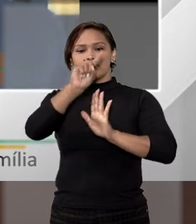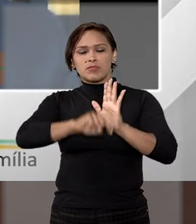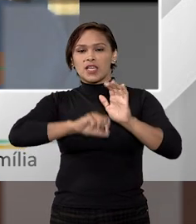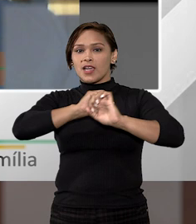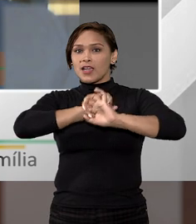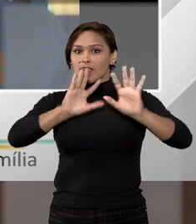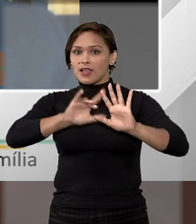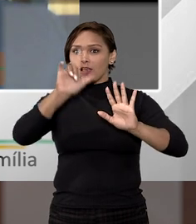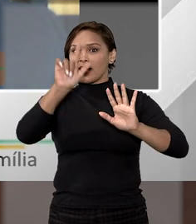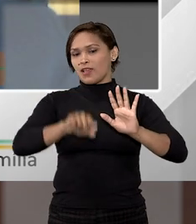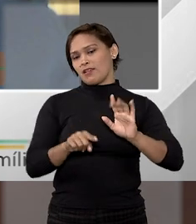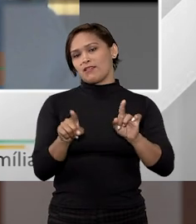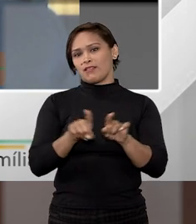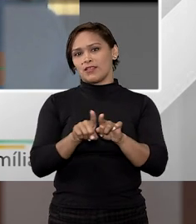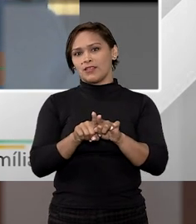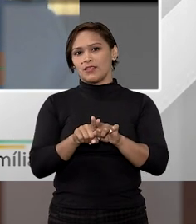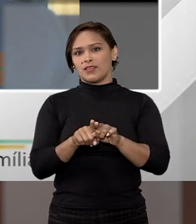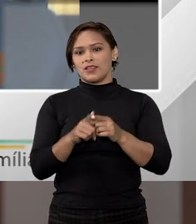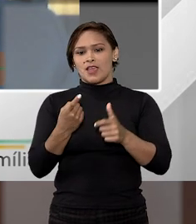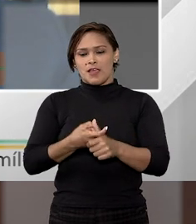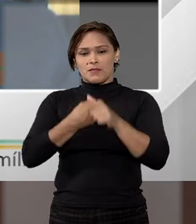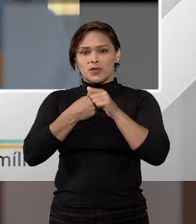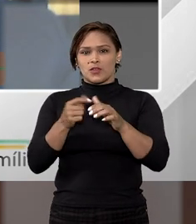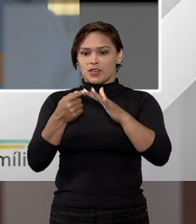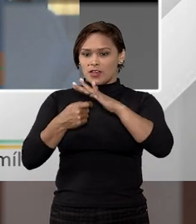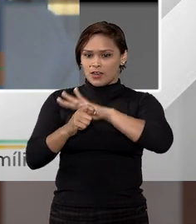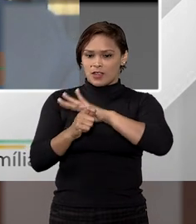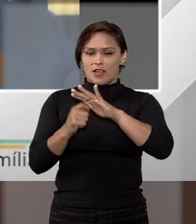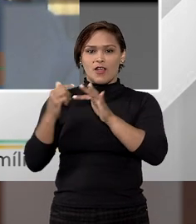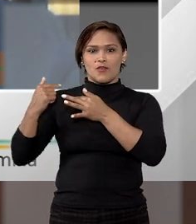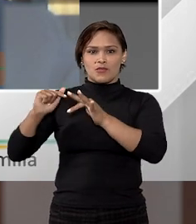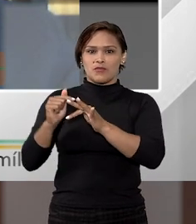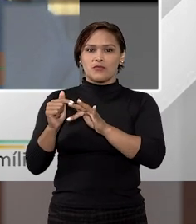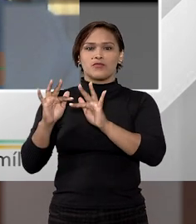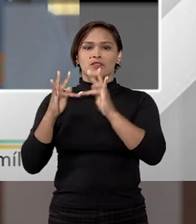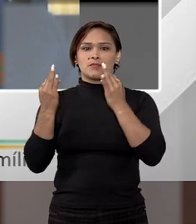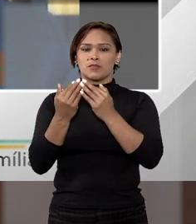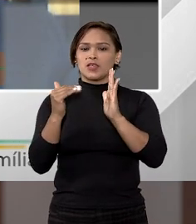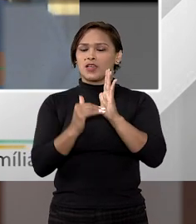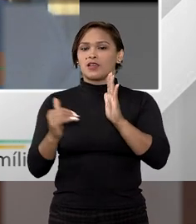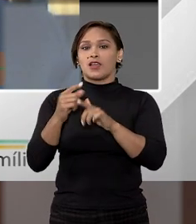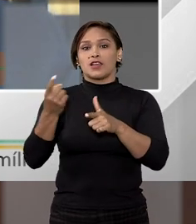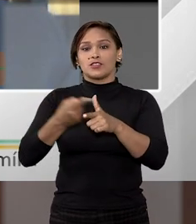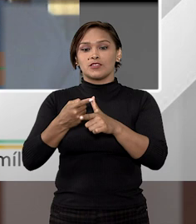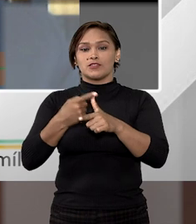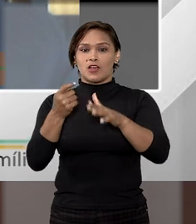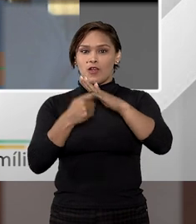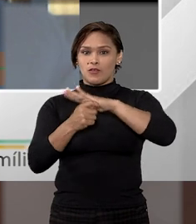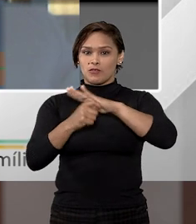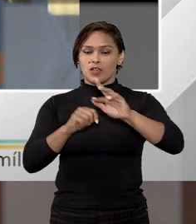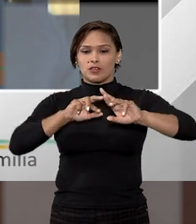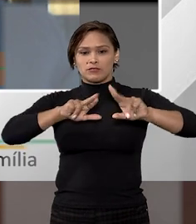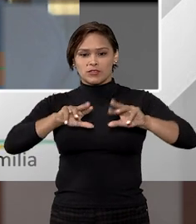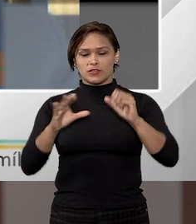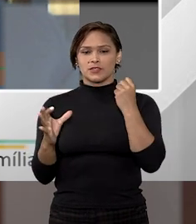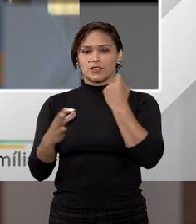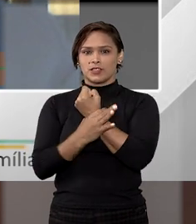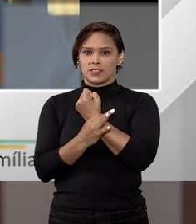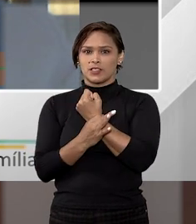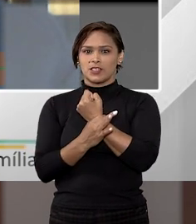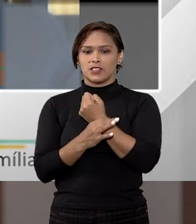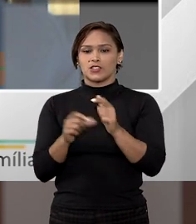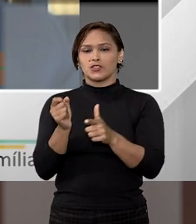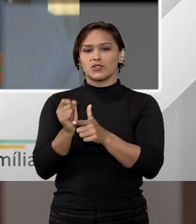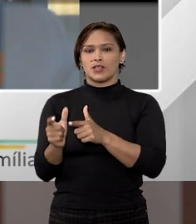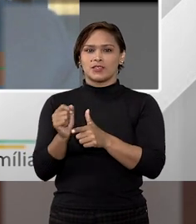expressamente que a impenhorabilidade do bem de família não alcança a dívida do fiador que prestou garantia